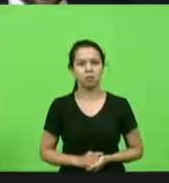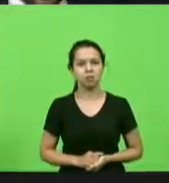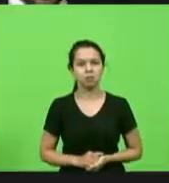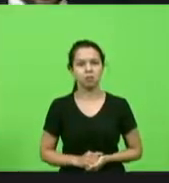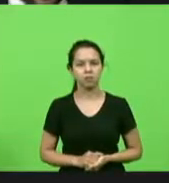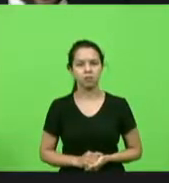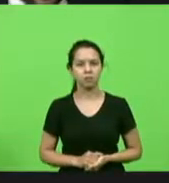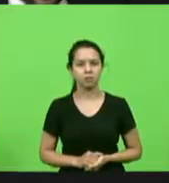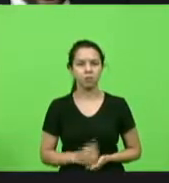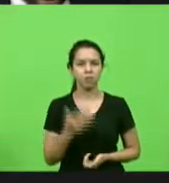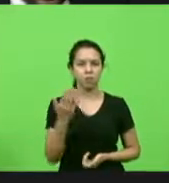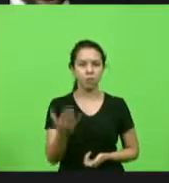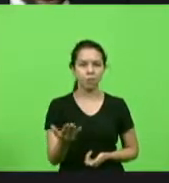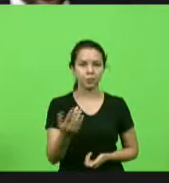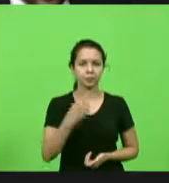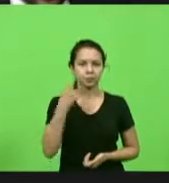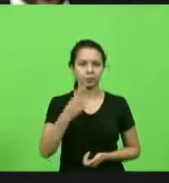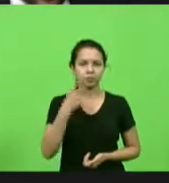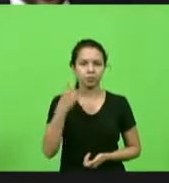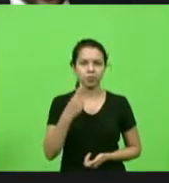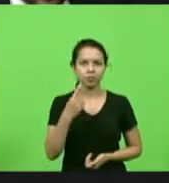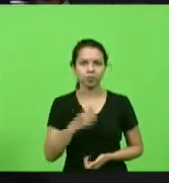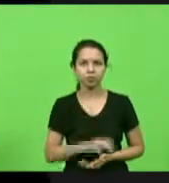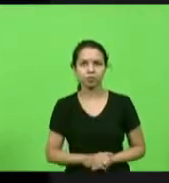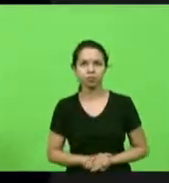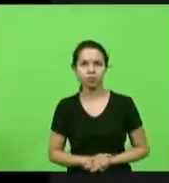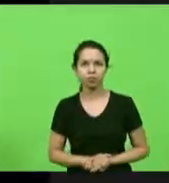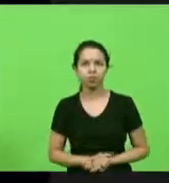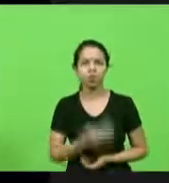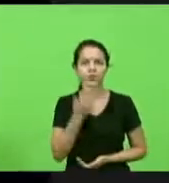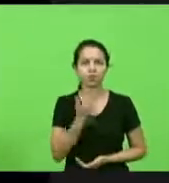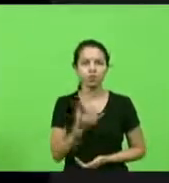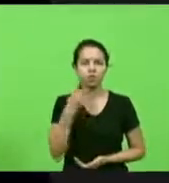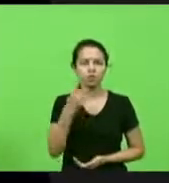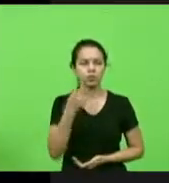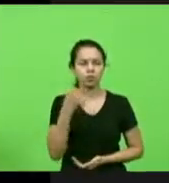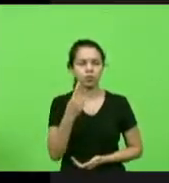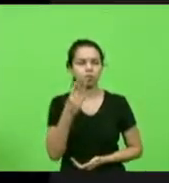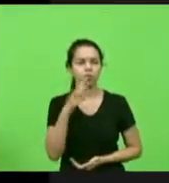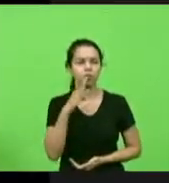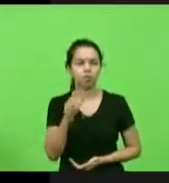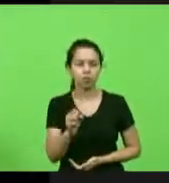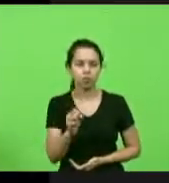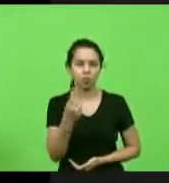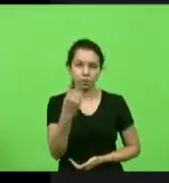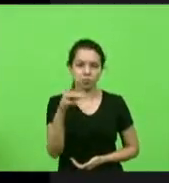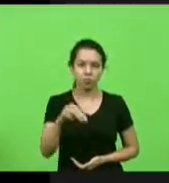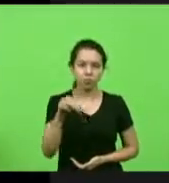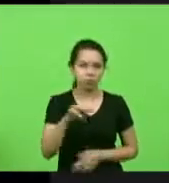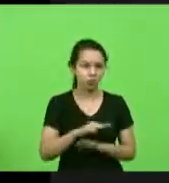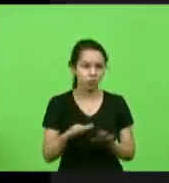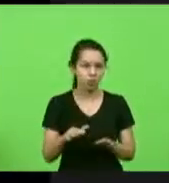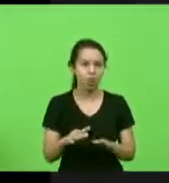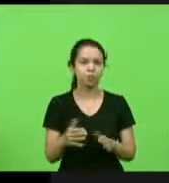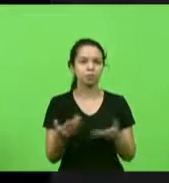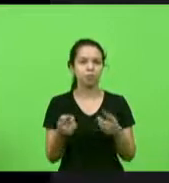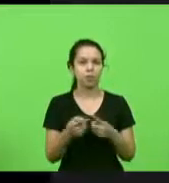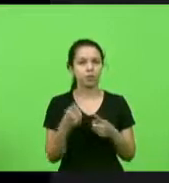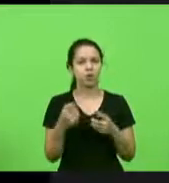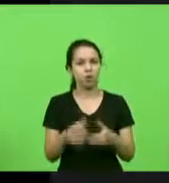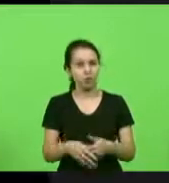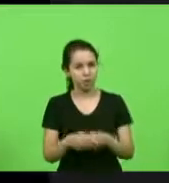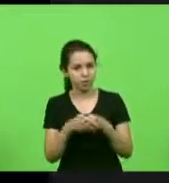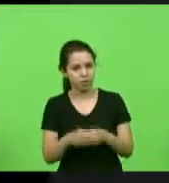só pedir deputado bruno apenas um minuto primeiro quero lhe cumprimentar cumprimentar todos os